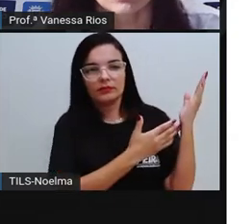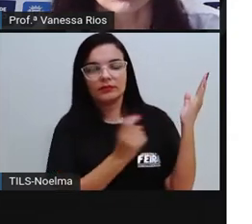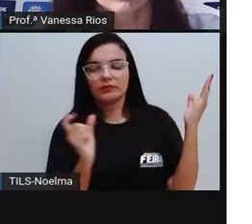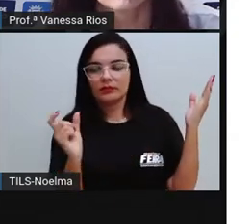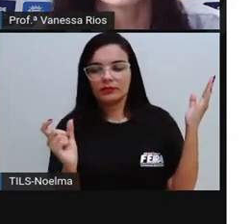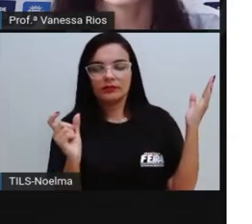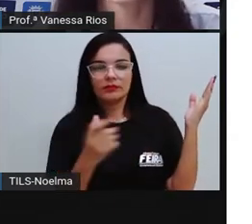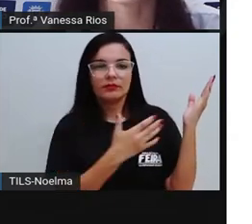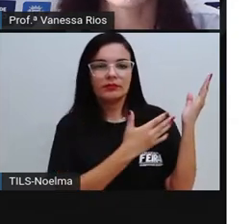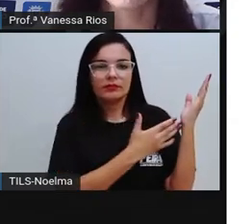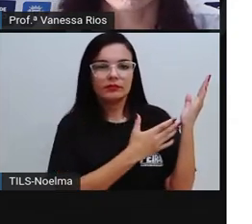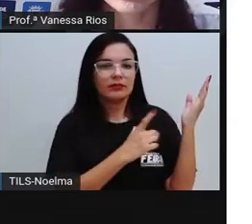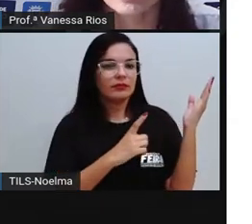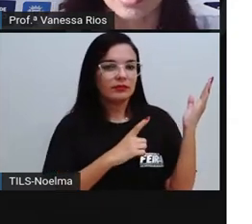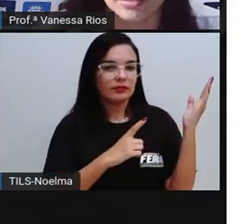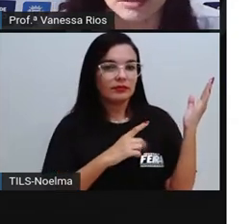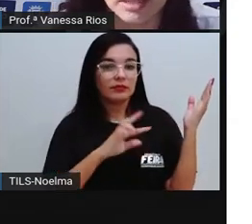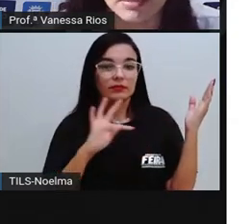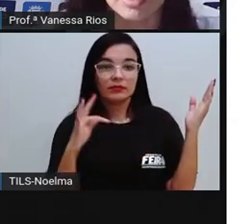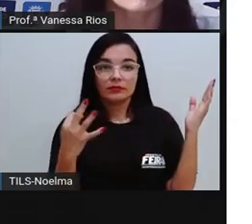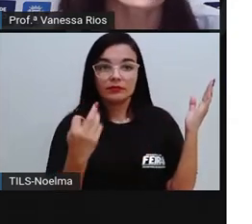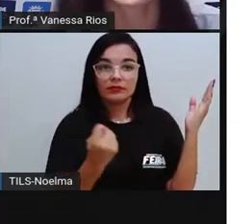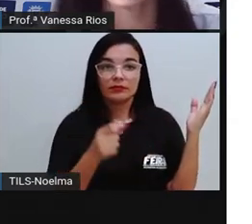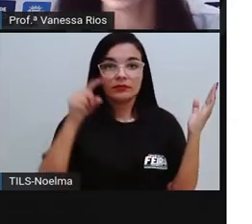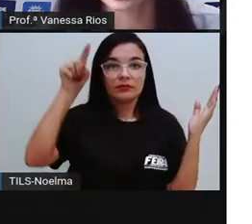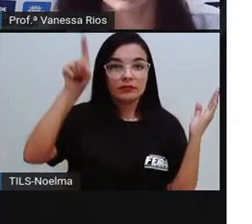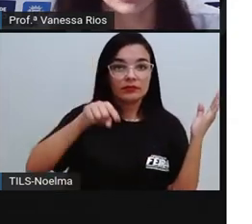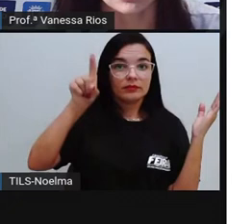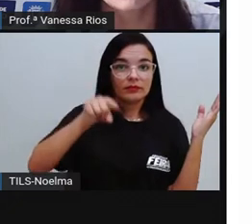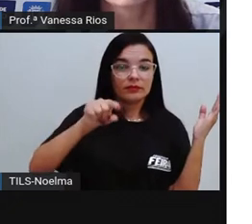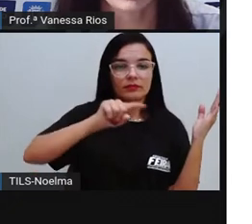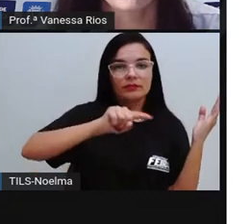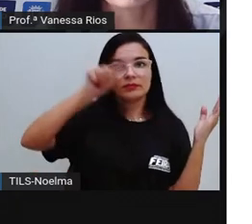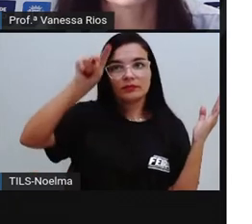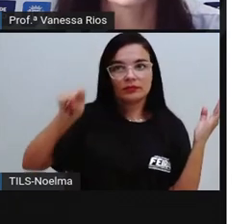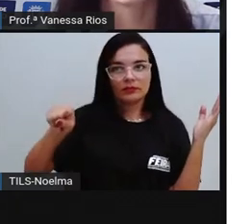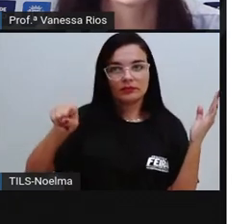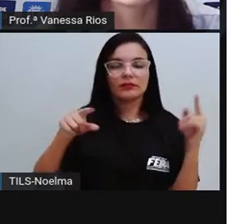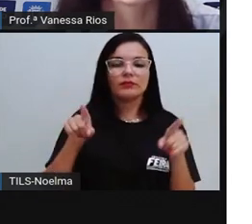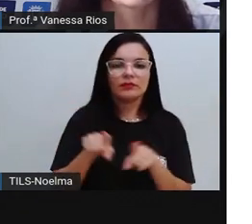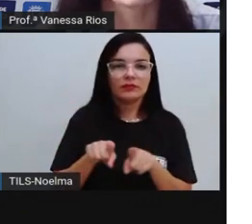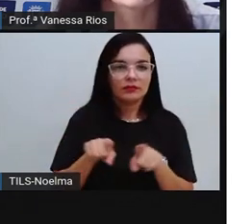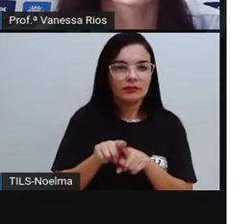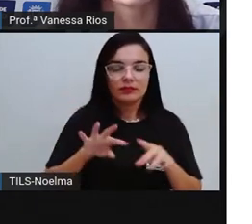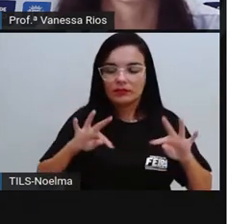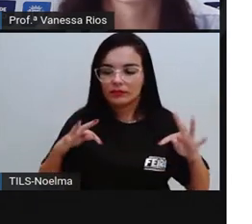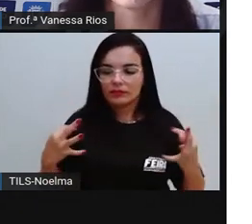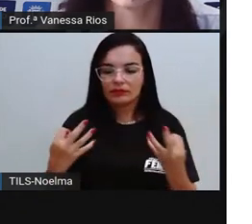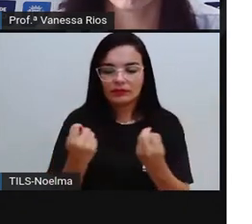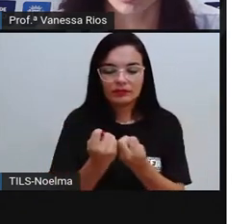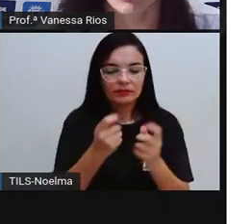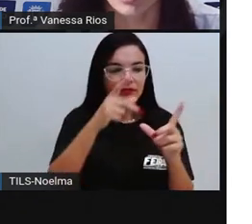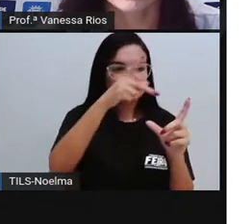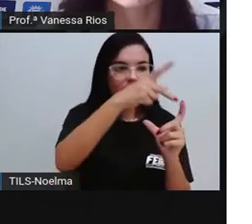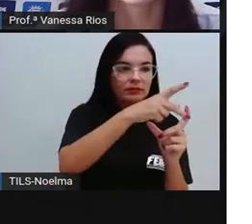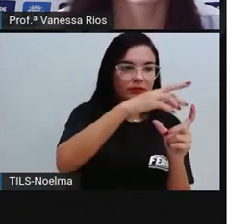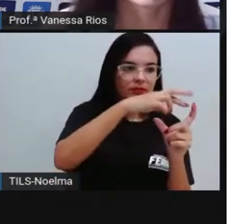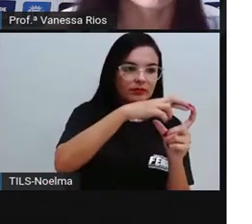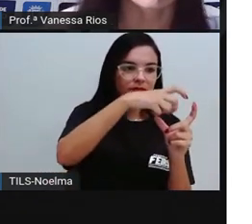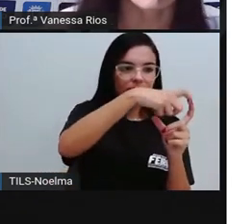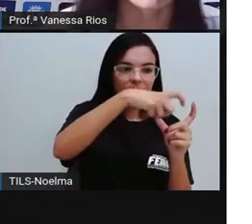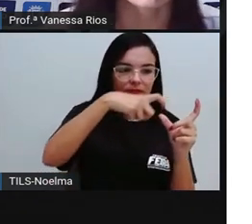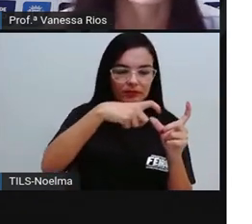número. Todas aí com acento também. Porque todas também proparoxítonas recebem acento. Não como a